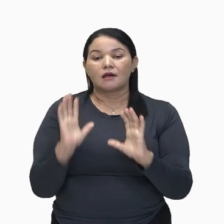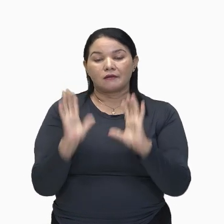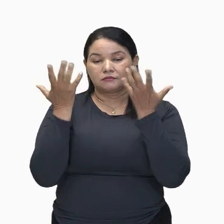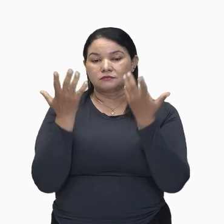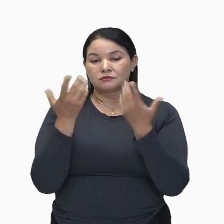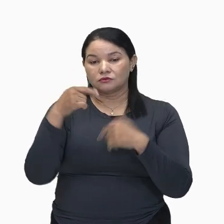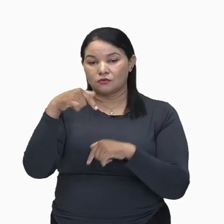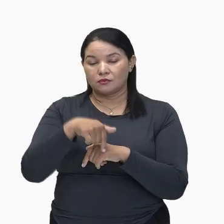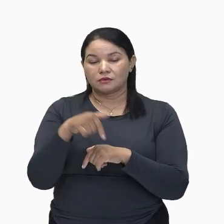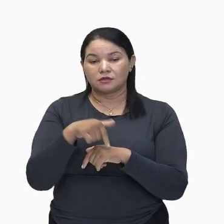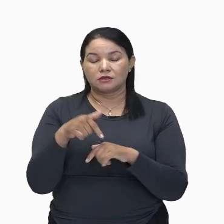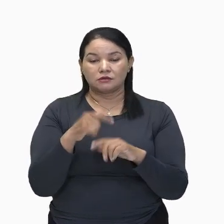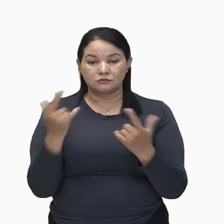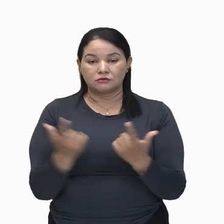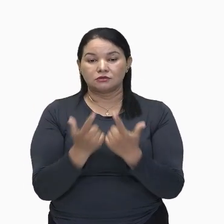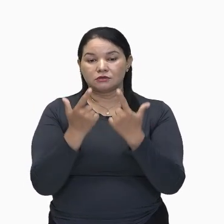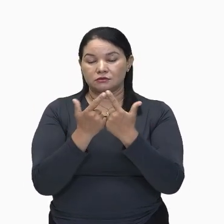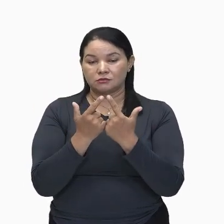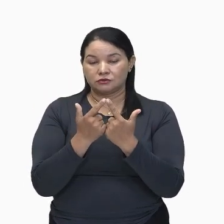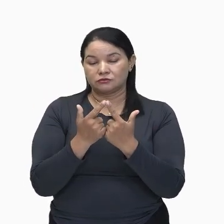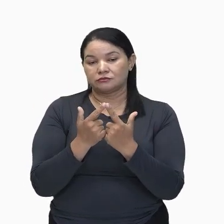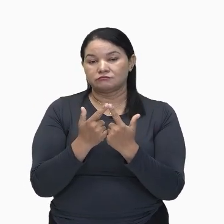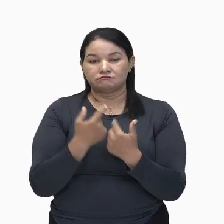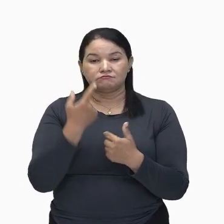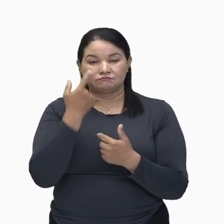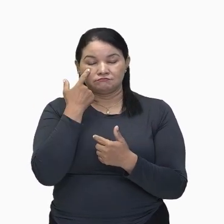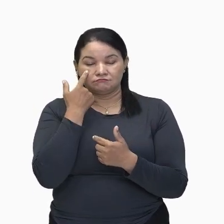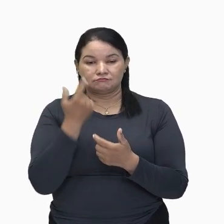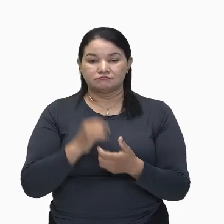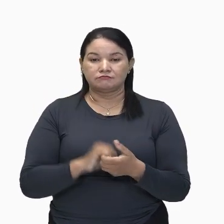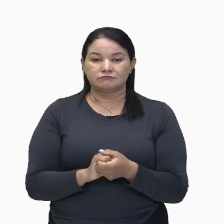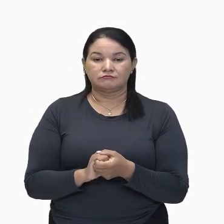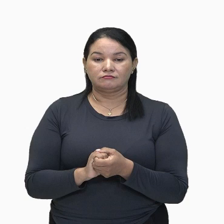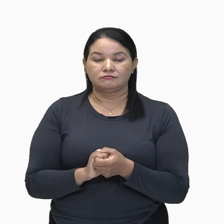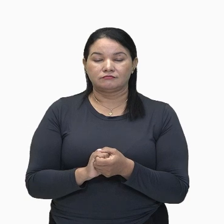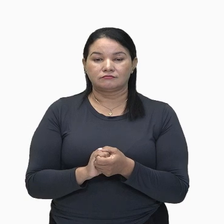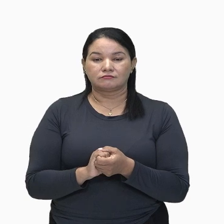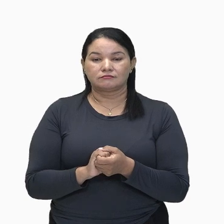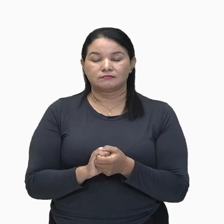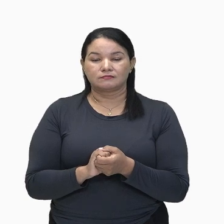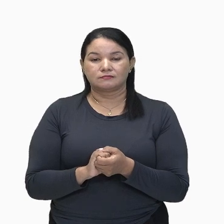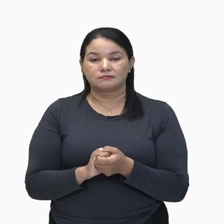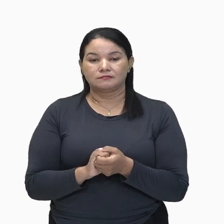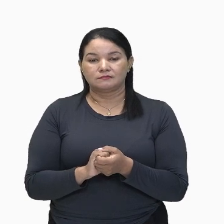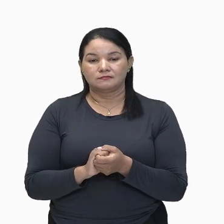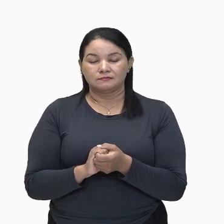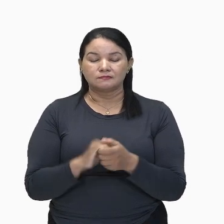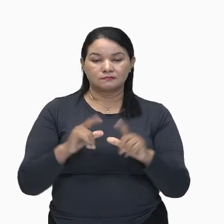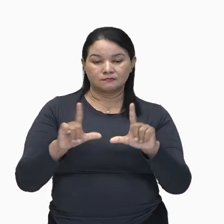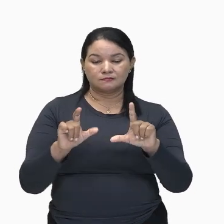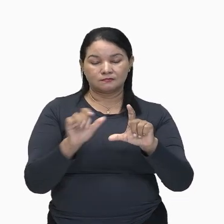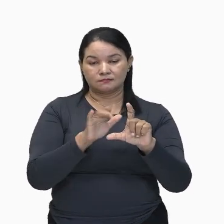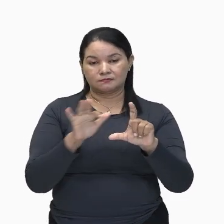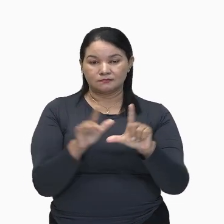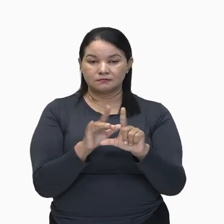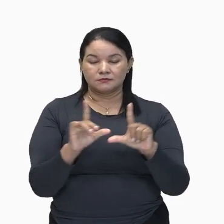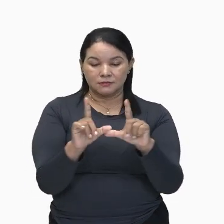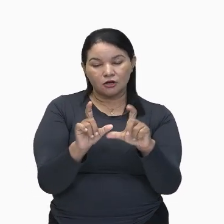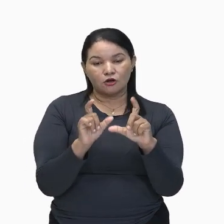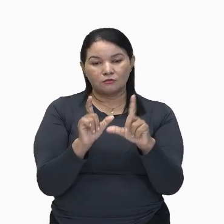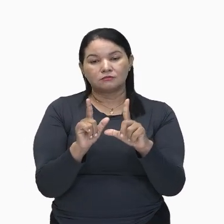Aqui no Teatro Amazonas, Aqui em Manaus. Então, Aponte o celular aí, E você vai